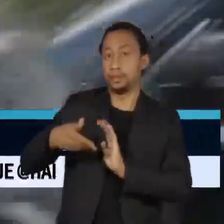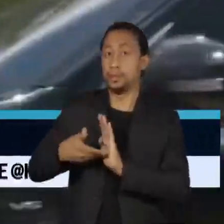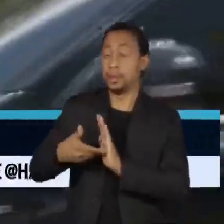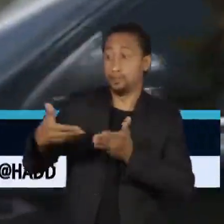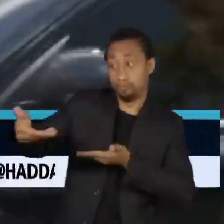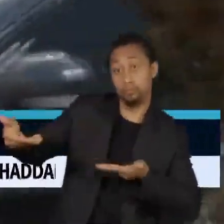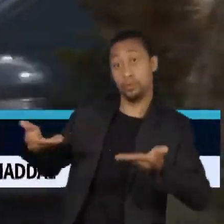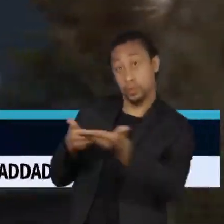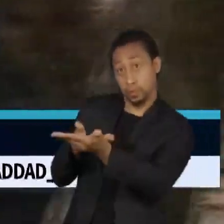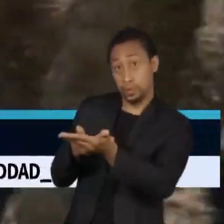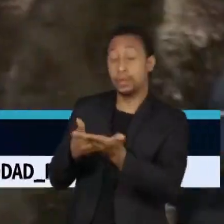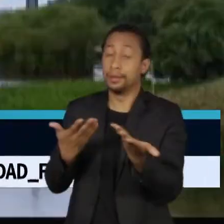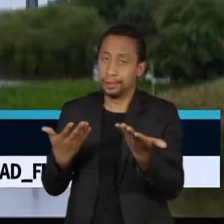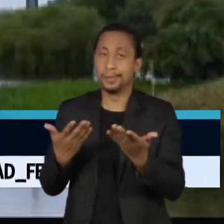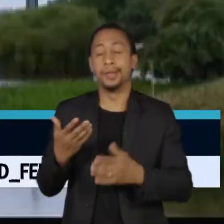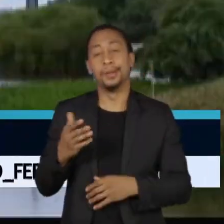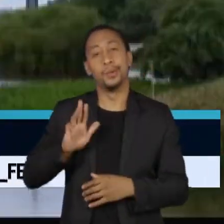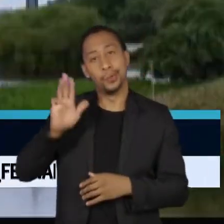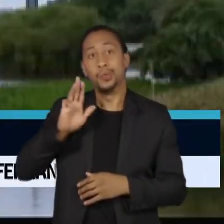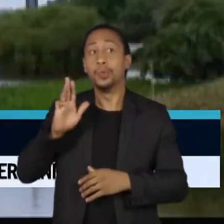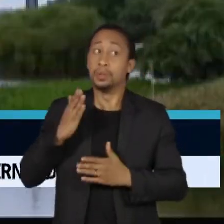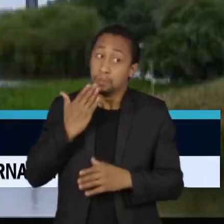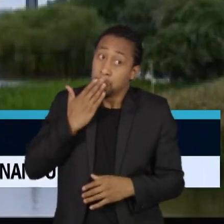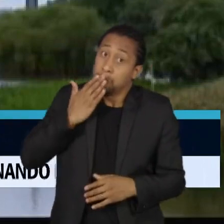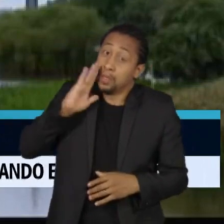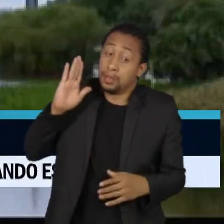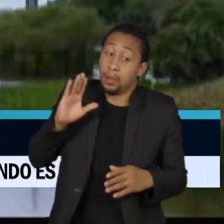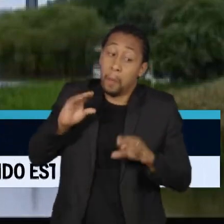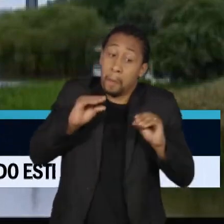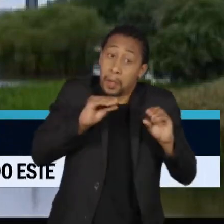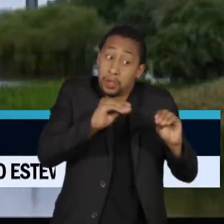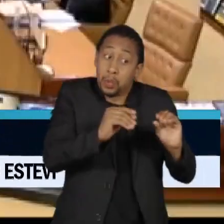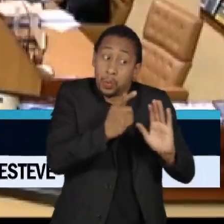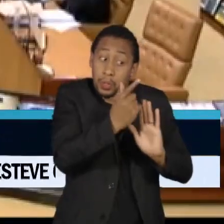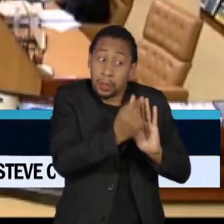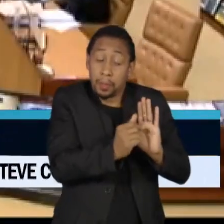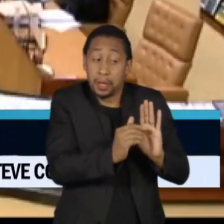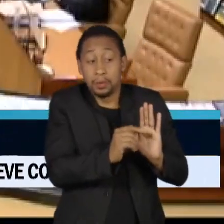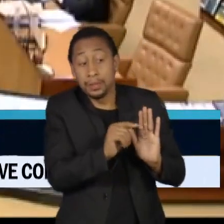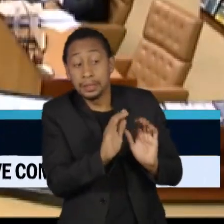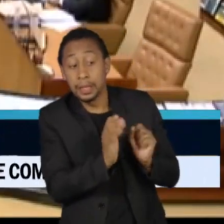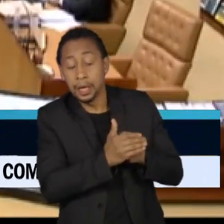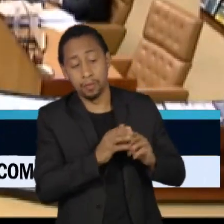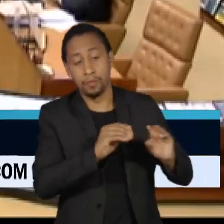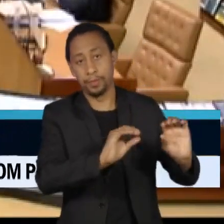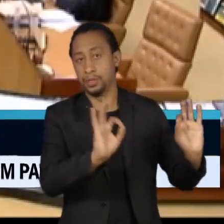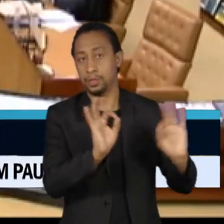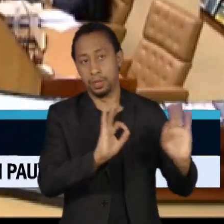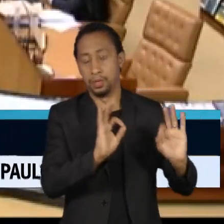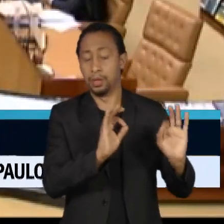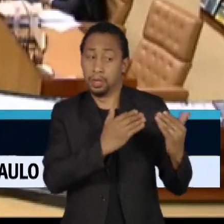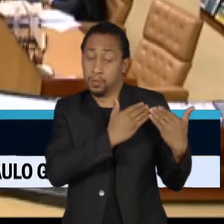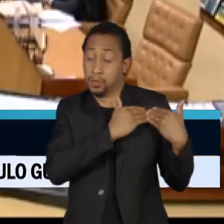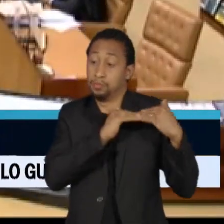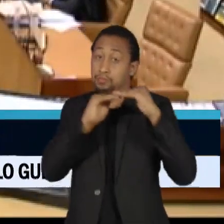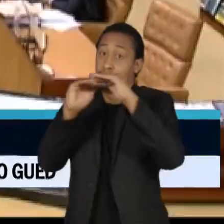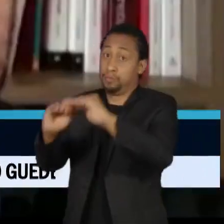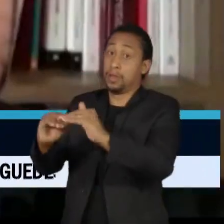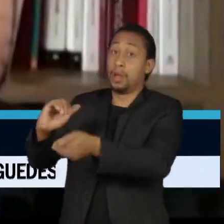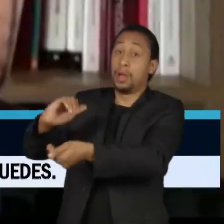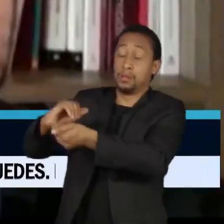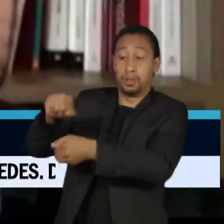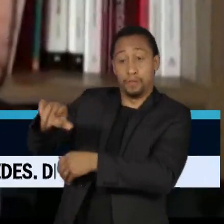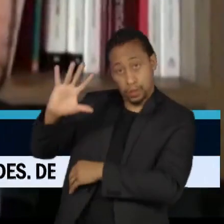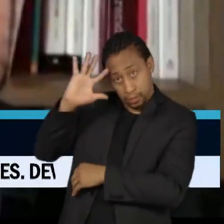o futuro governo se comprometeu a não interferir no orçamento secreto e deixar o caso para o Supremo Tribunal Federal.